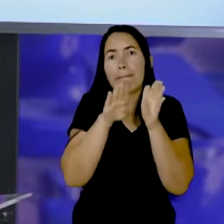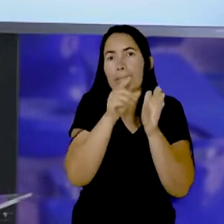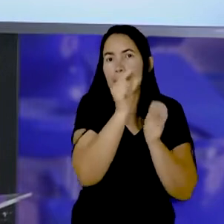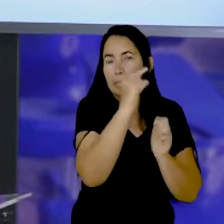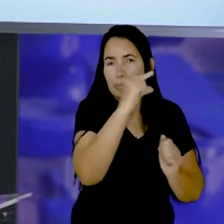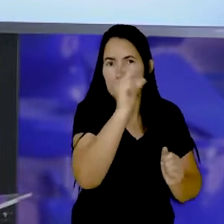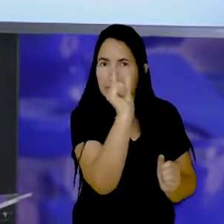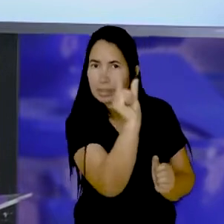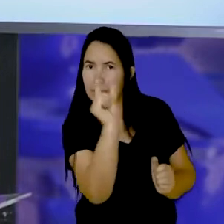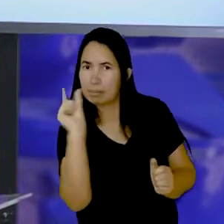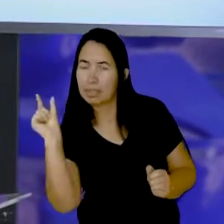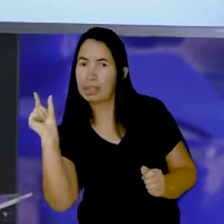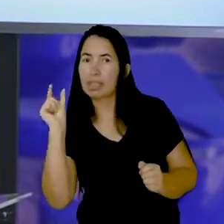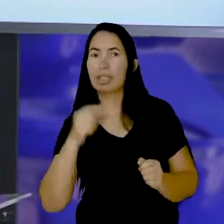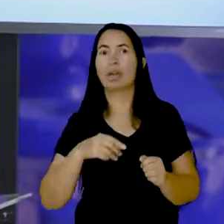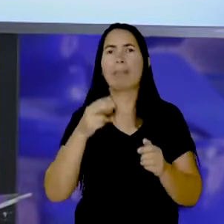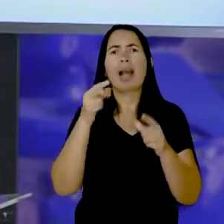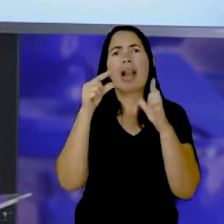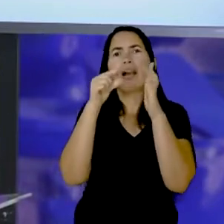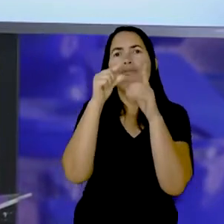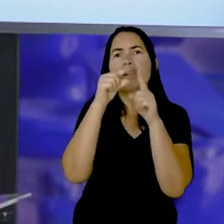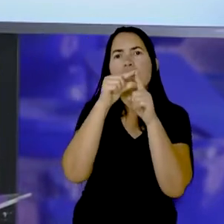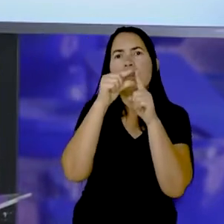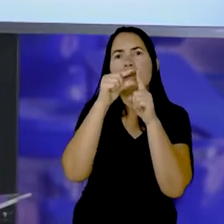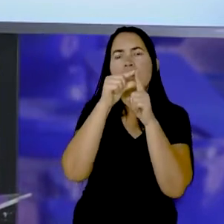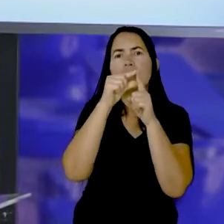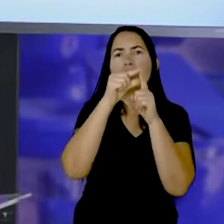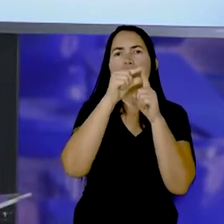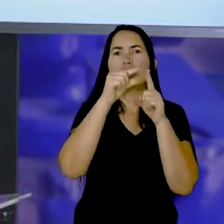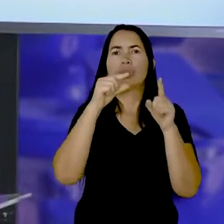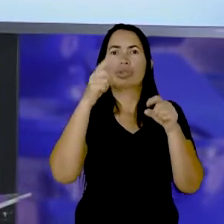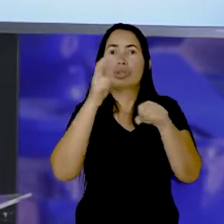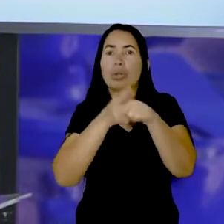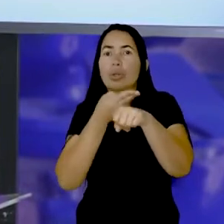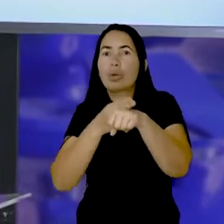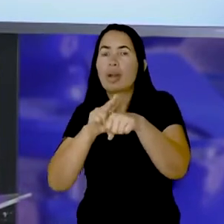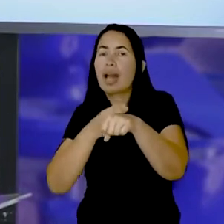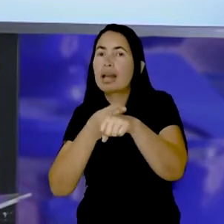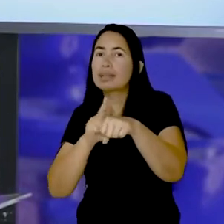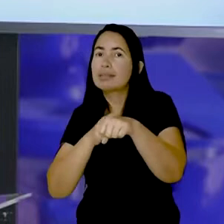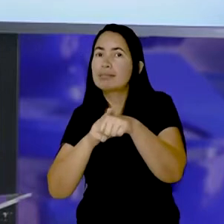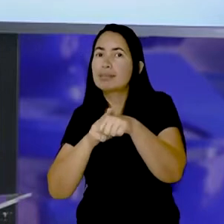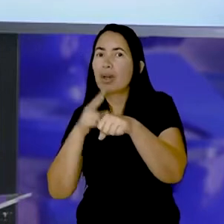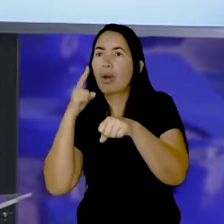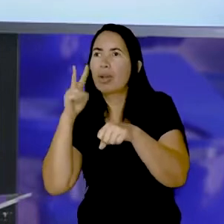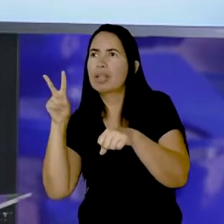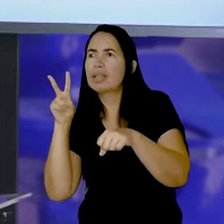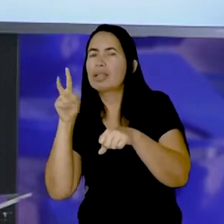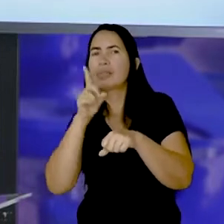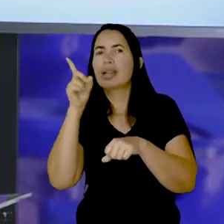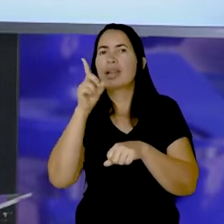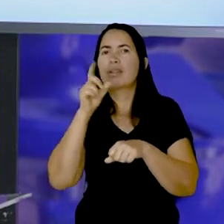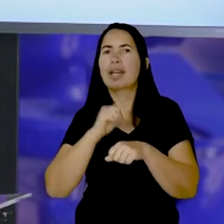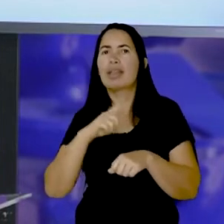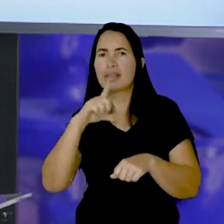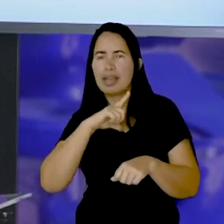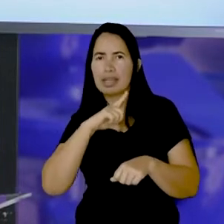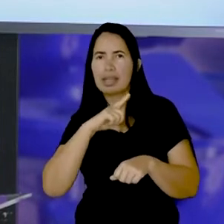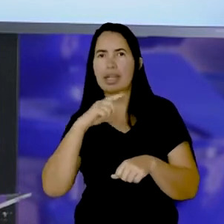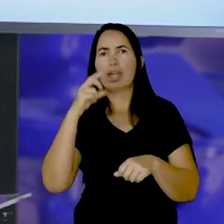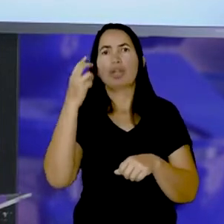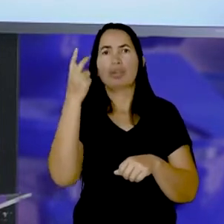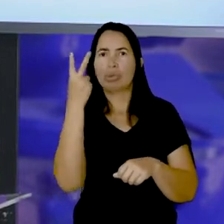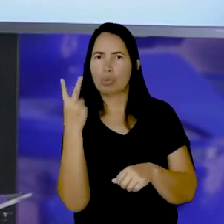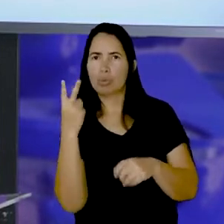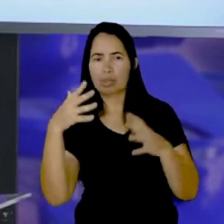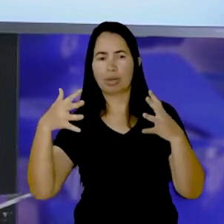Chocolate Observem, gente Olha aqui pra essa palavra E me fala Tem aí duas consoantes